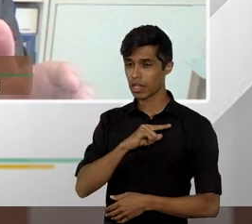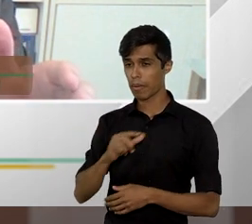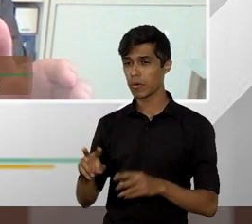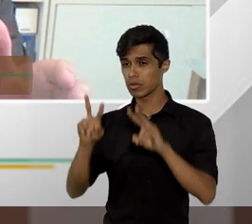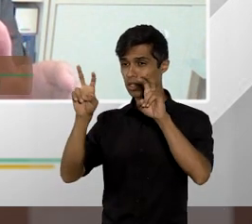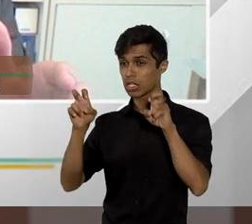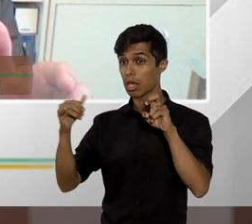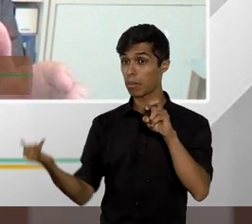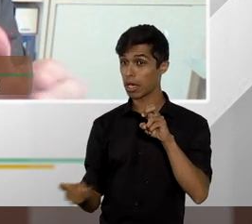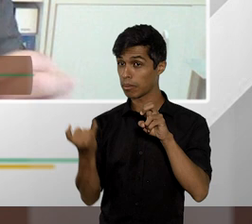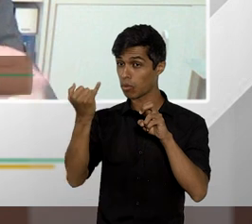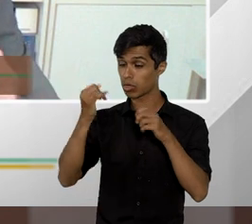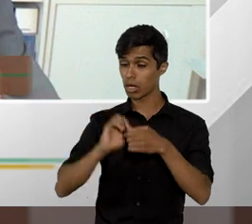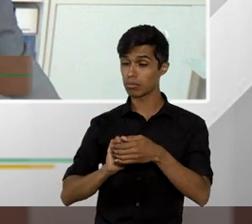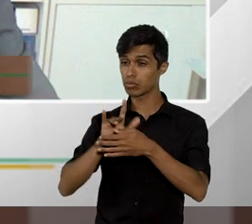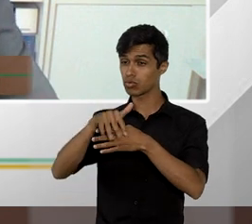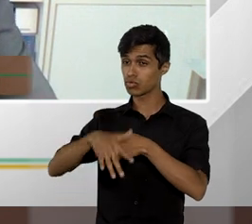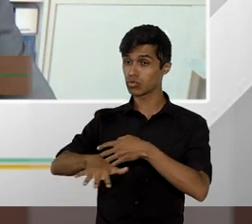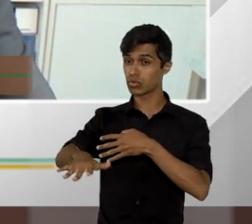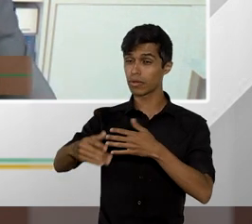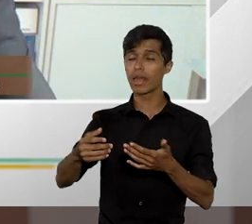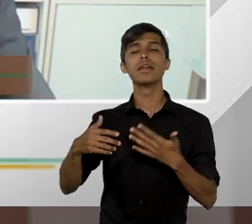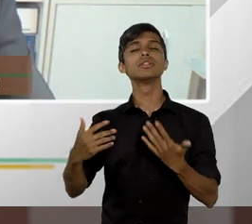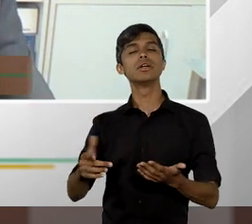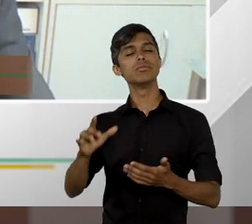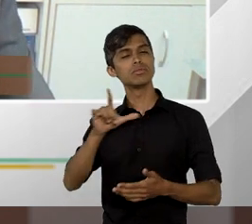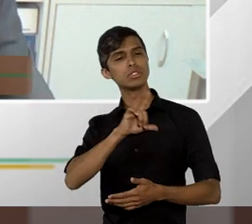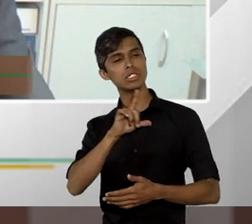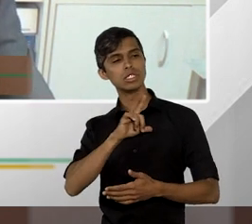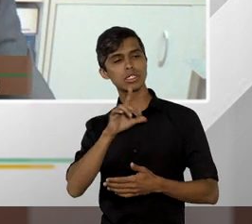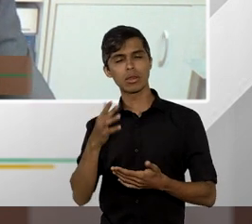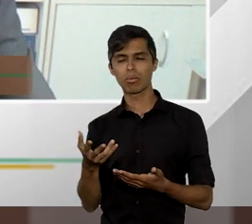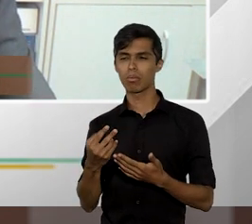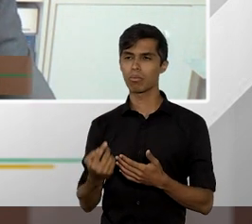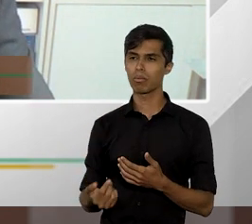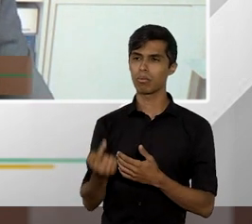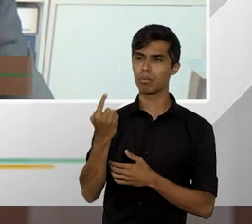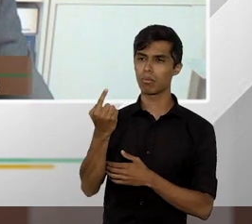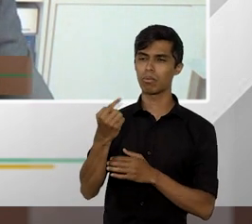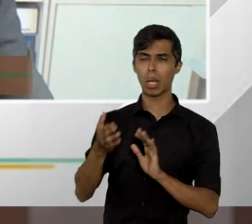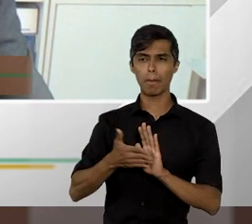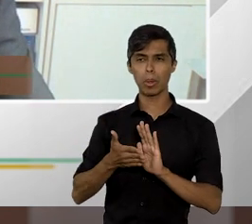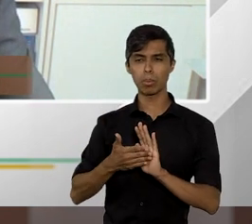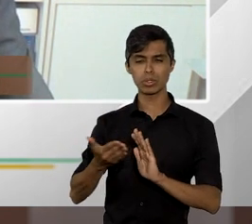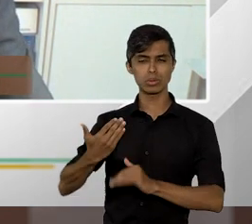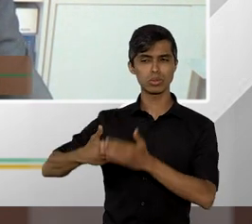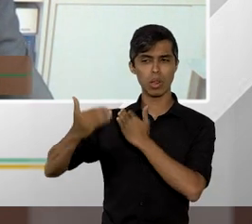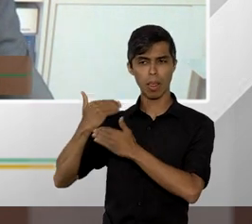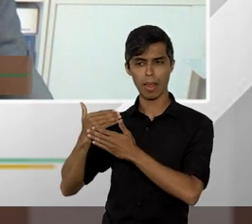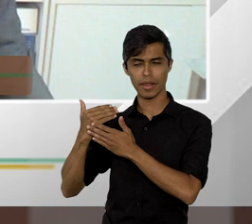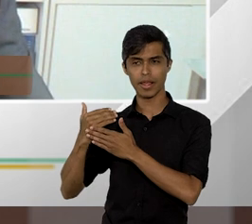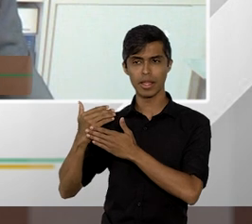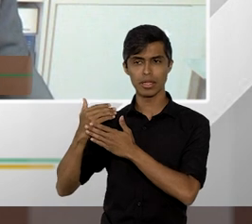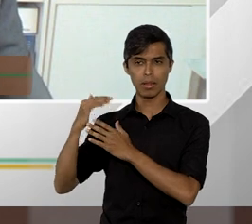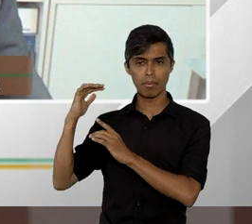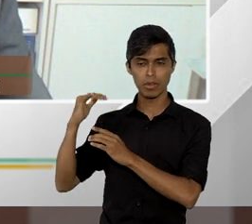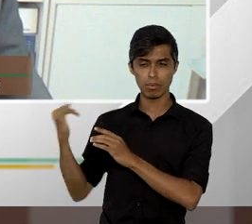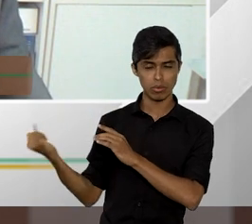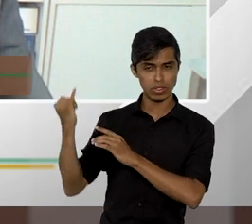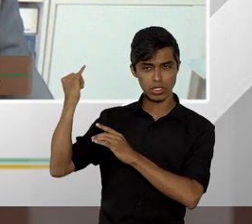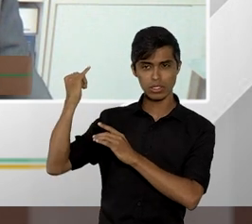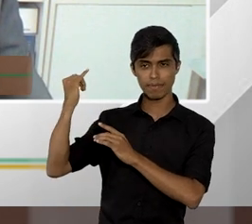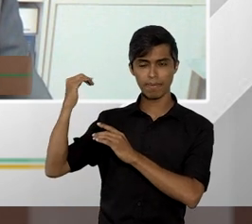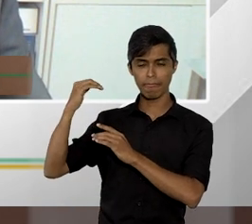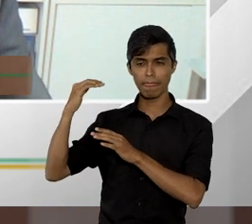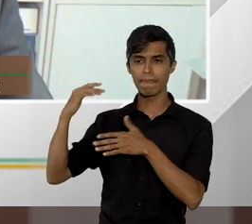relevância que foram reconhecidos e aí formaram um precedente de relevância e portanto o